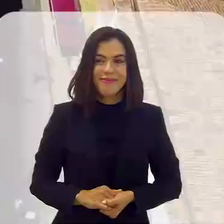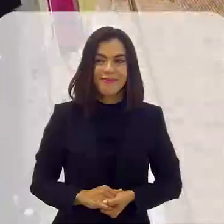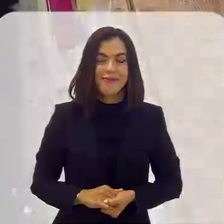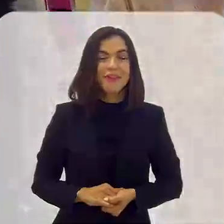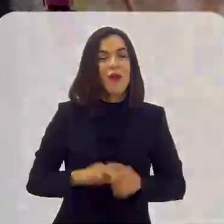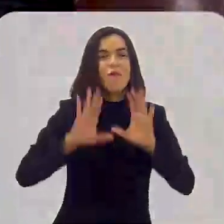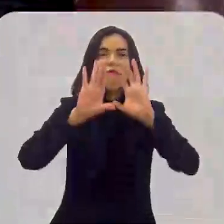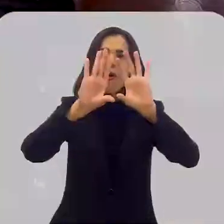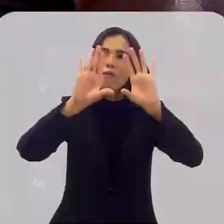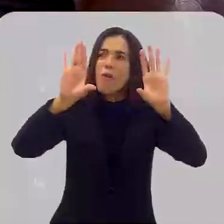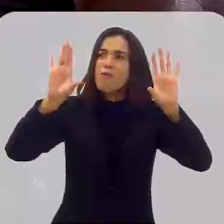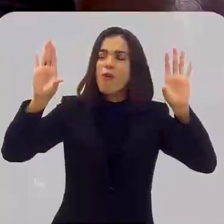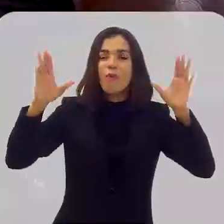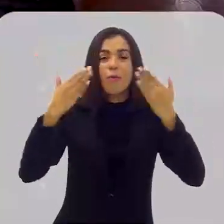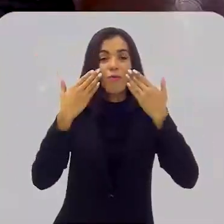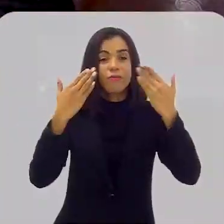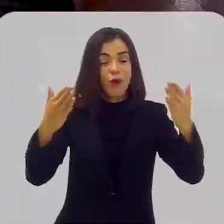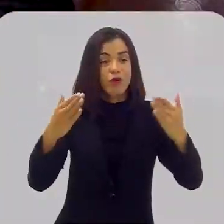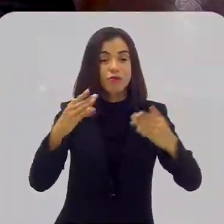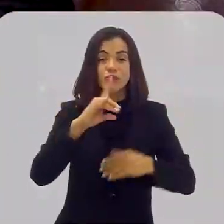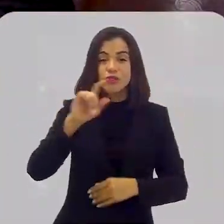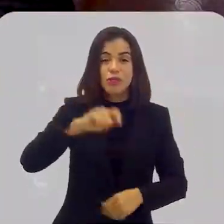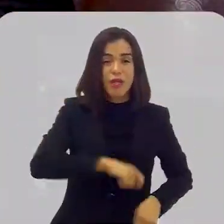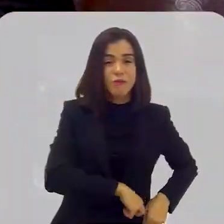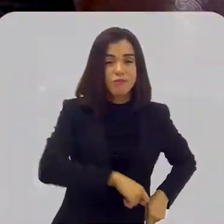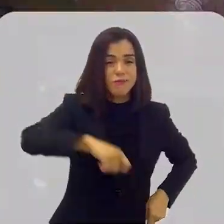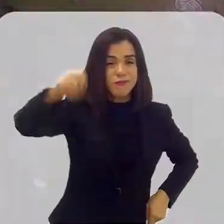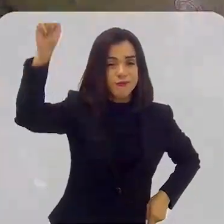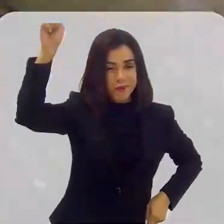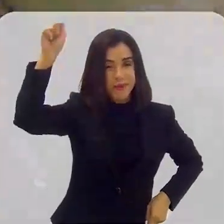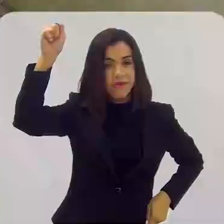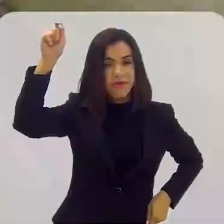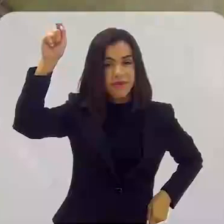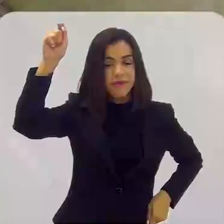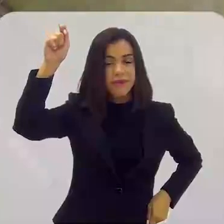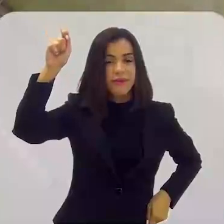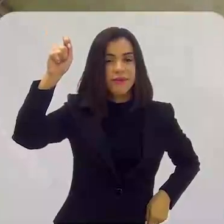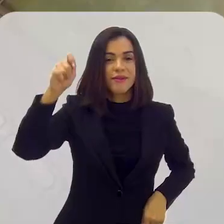O vitral, ele representa o dia da proclamação da República.